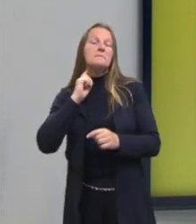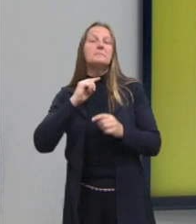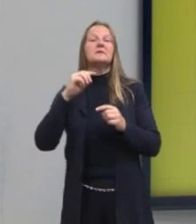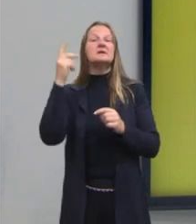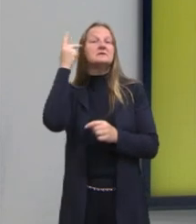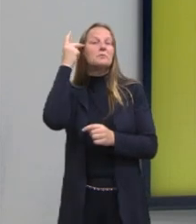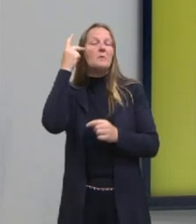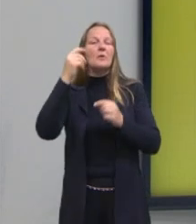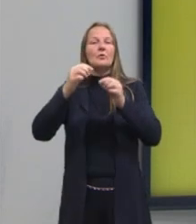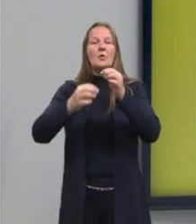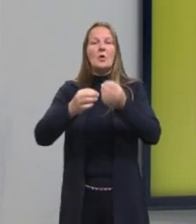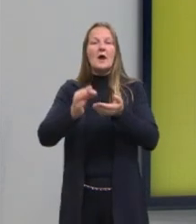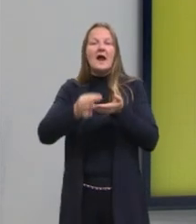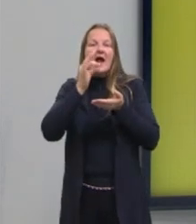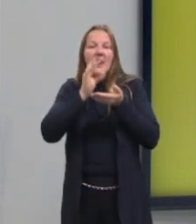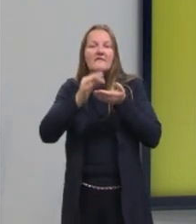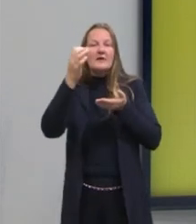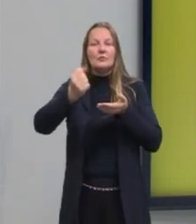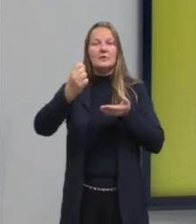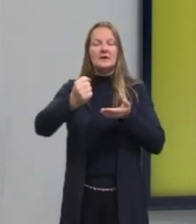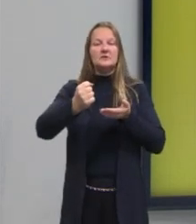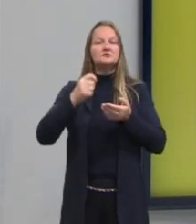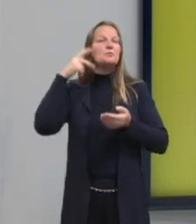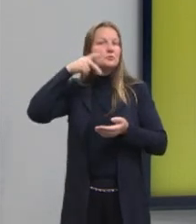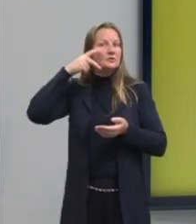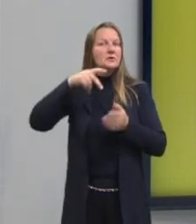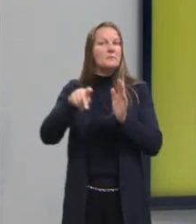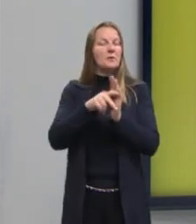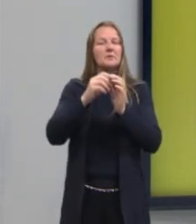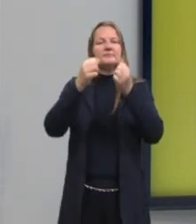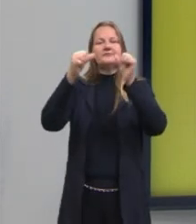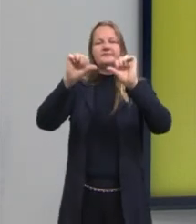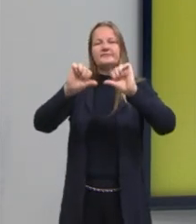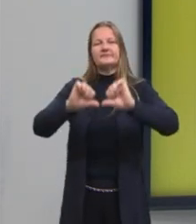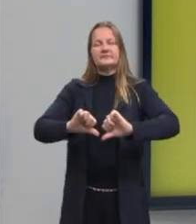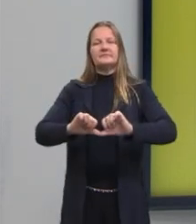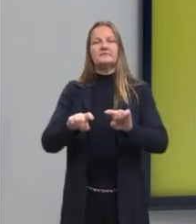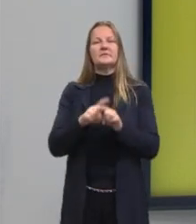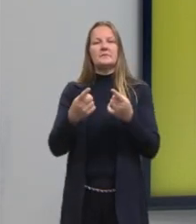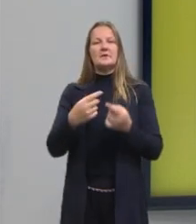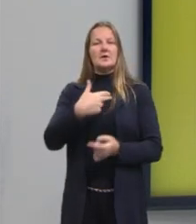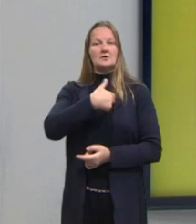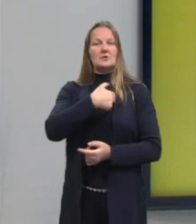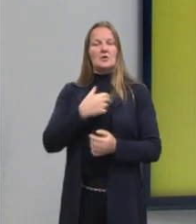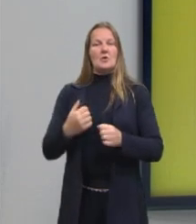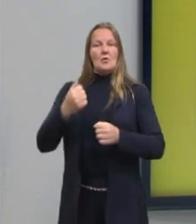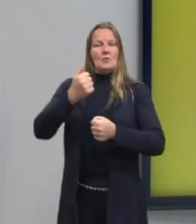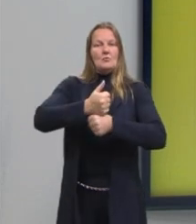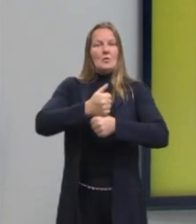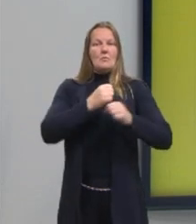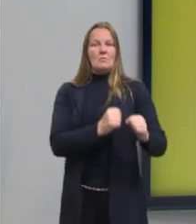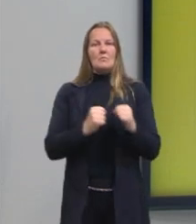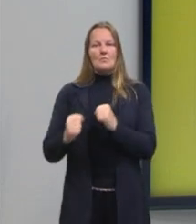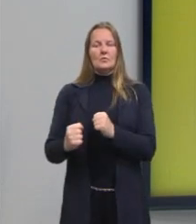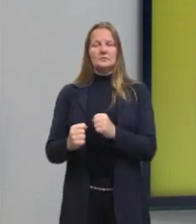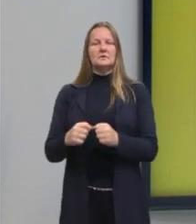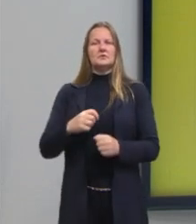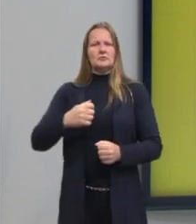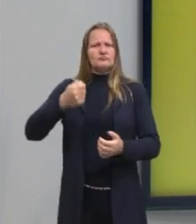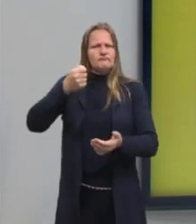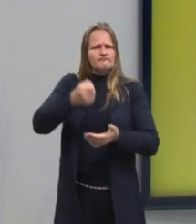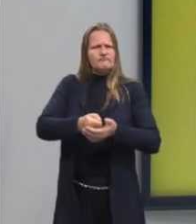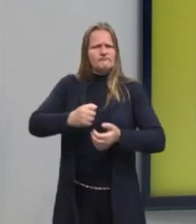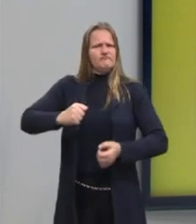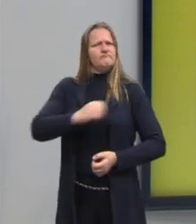a denominada política do café com leite. E, assim, a gente tem a chegada de Getúlio Vargas ao poder. A ditadura no país, né?